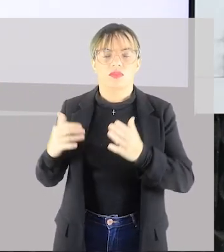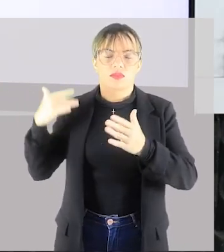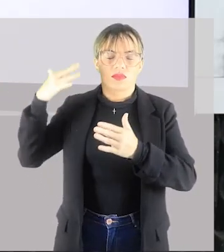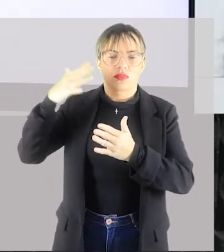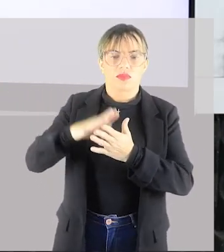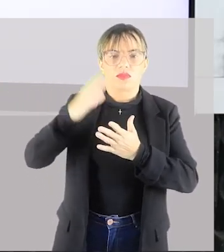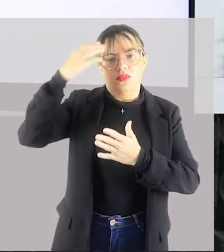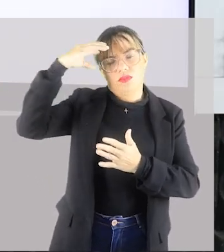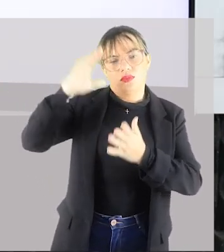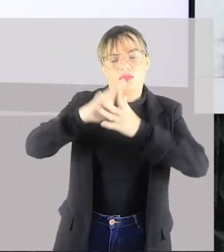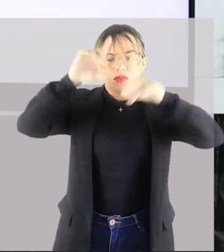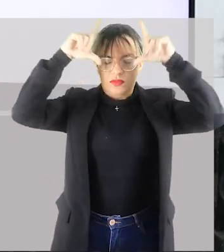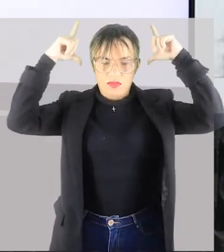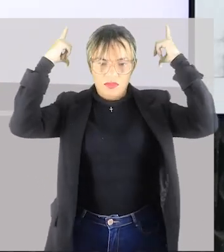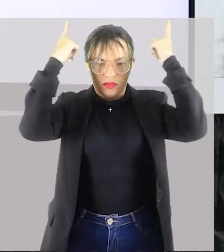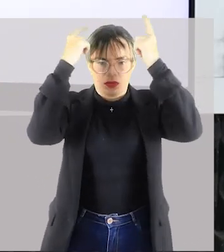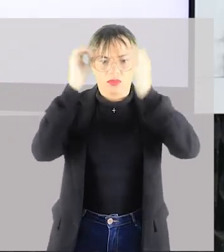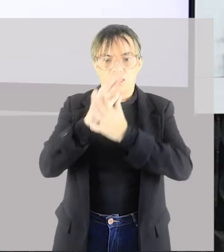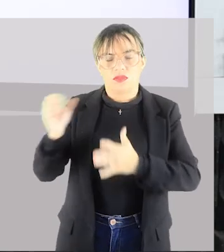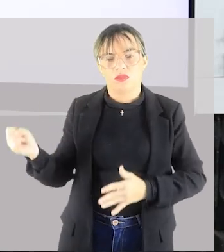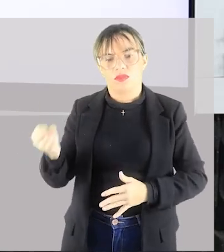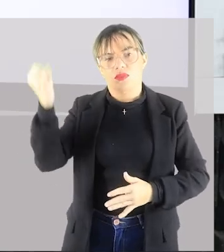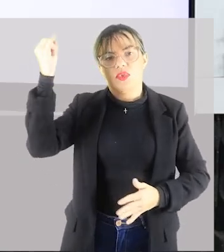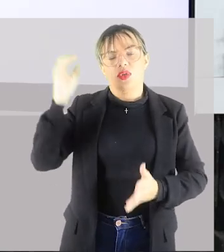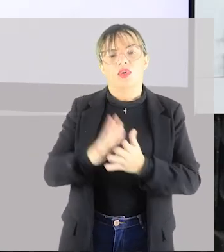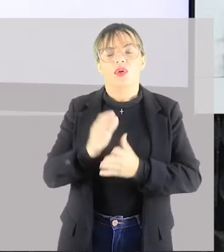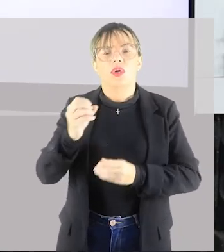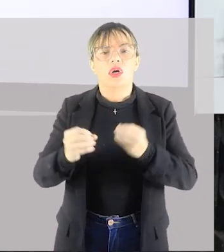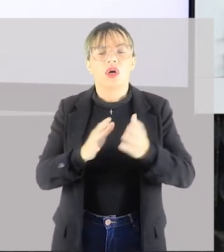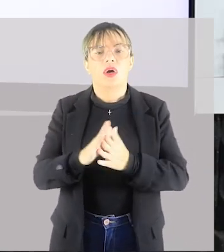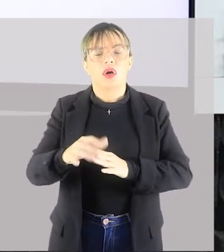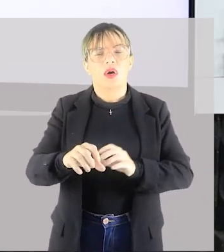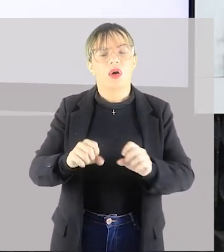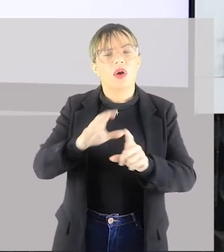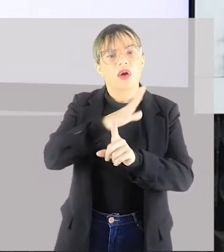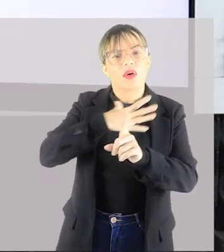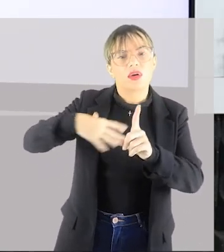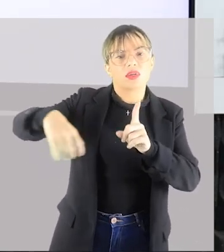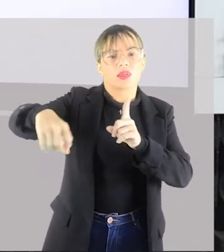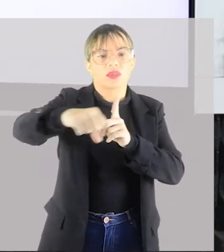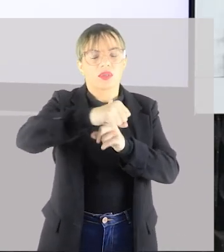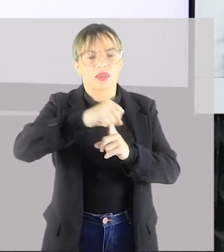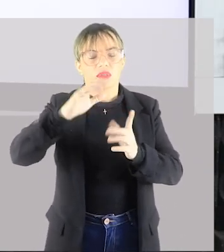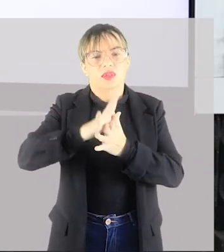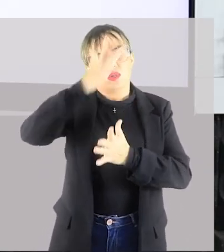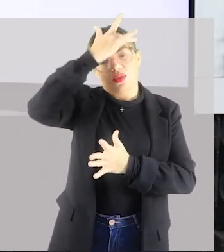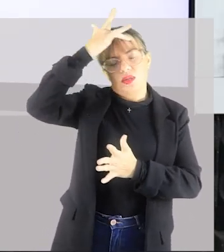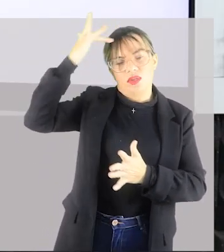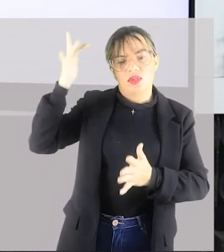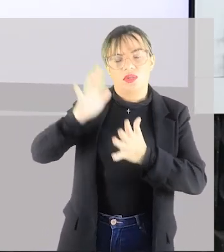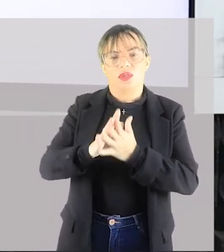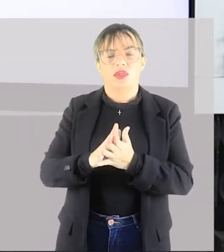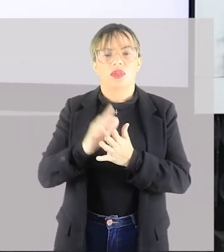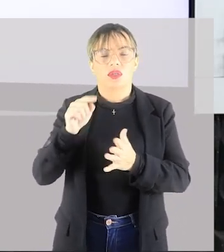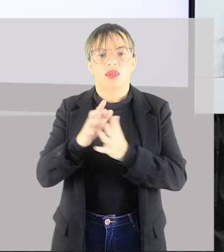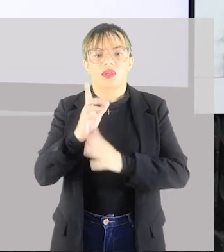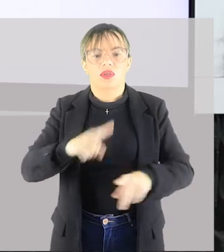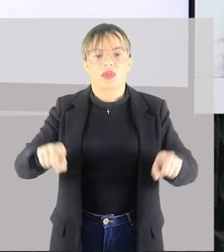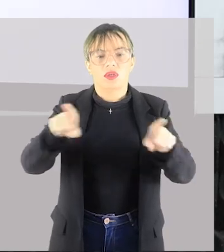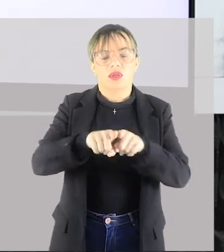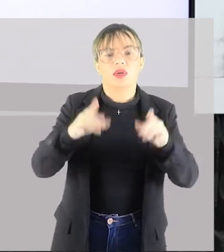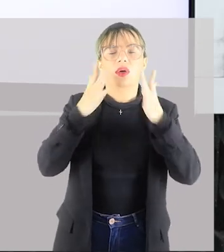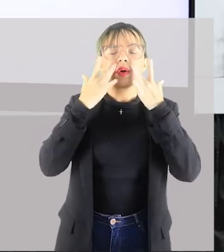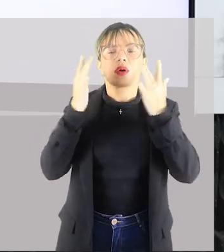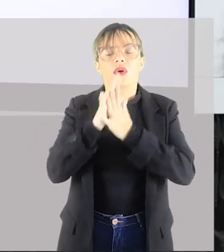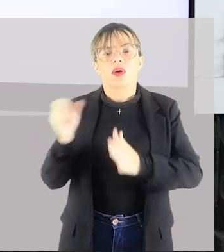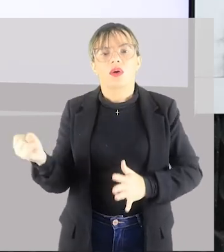grega, da importância da dança para a formação social de um indivíduo. Assim como a importância da arte, assim